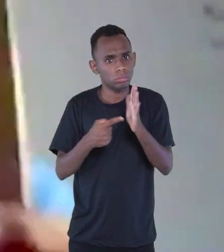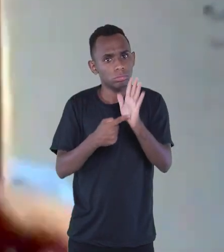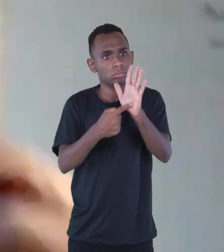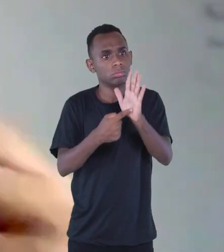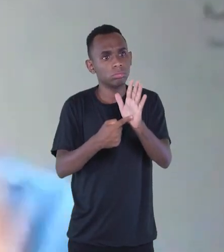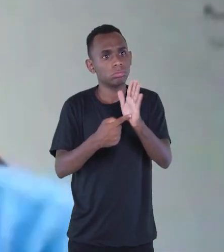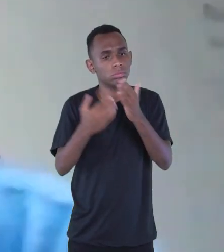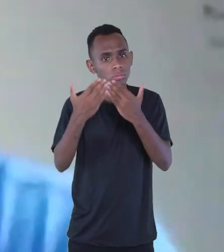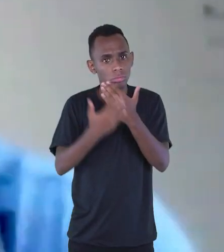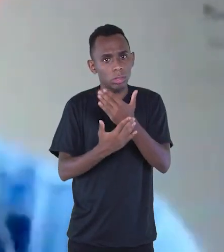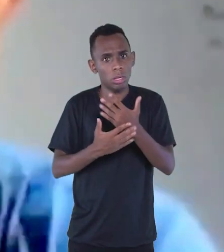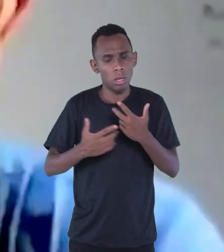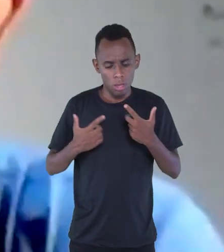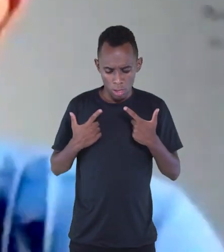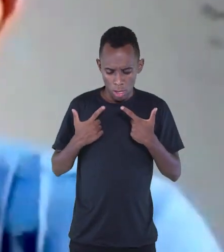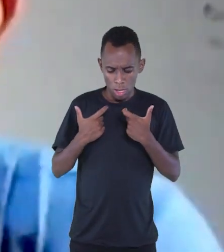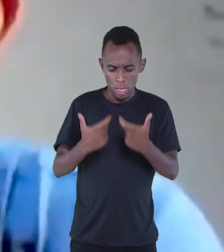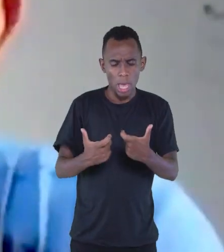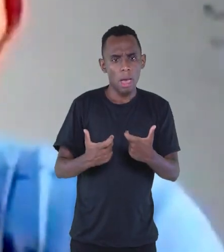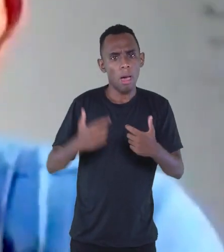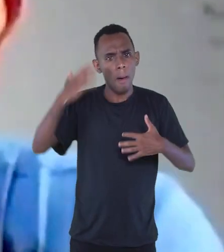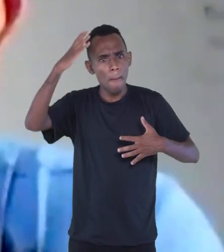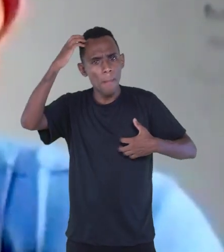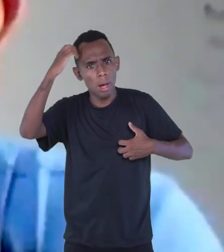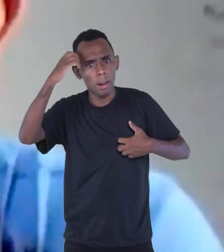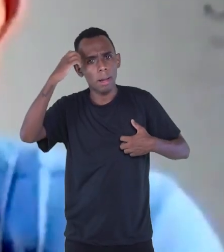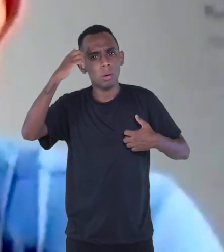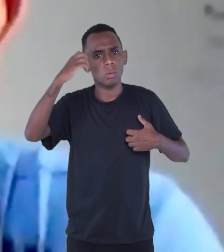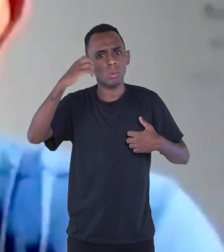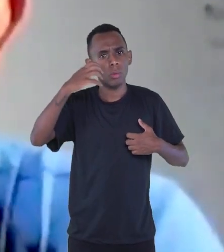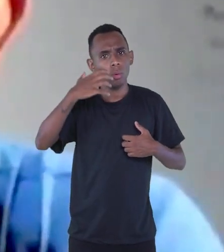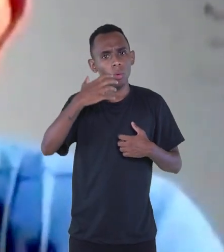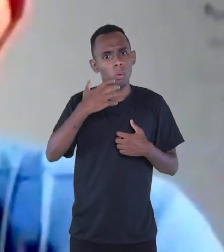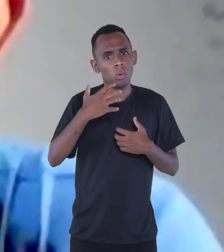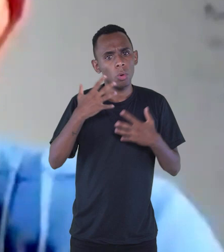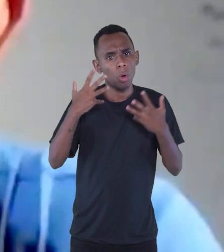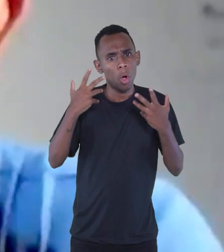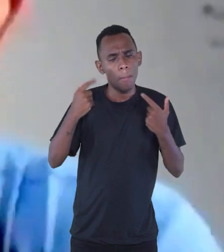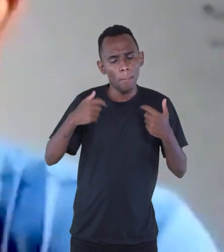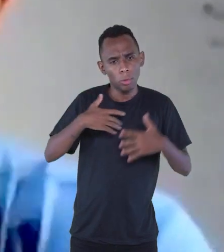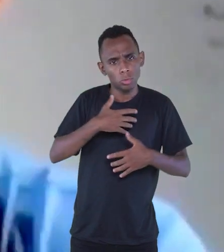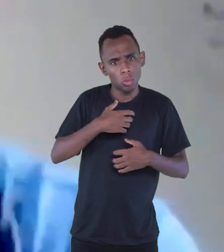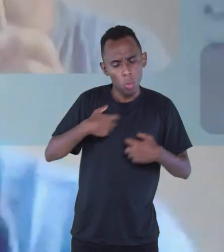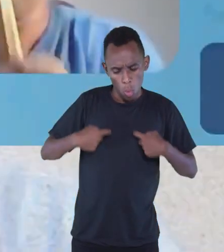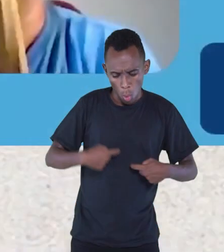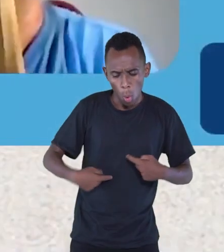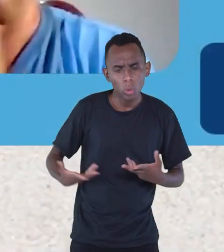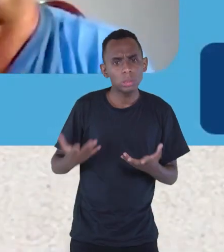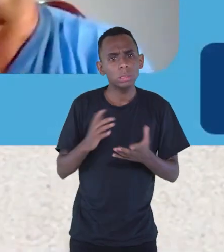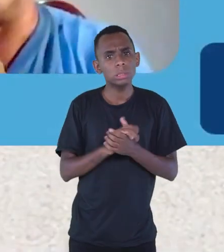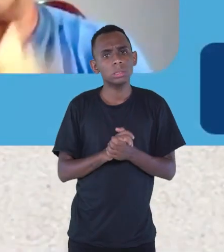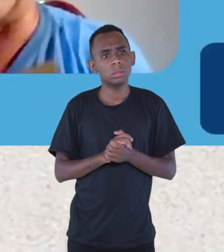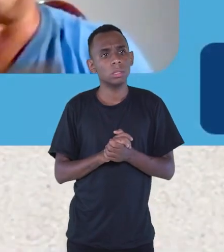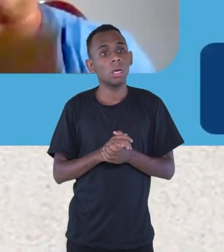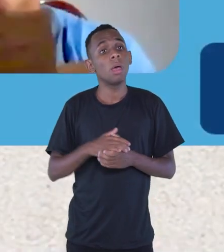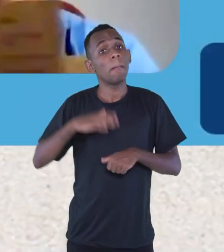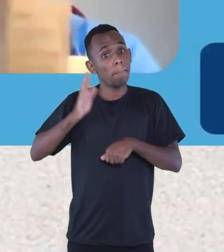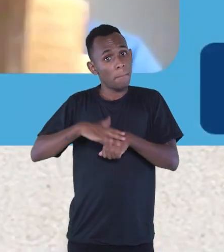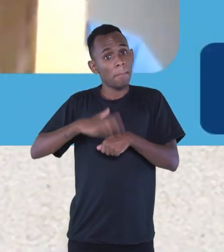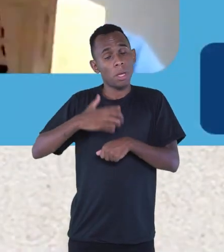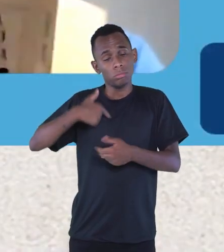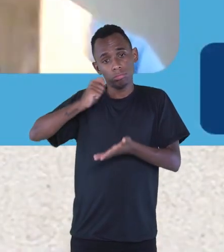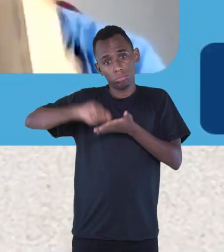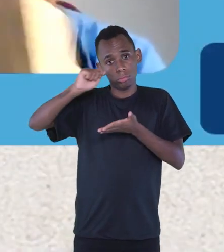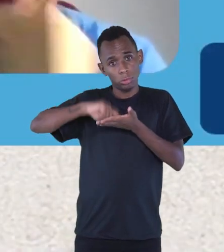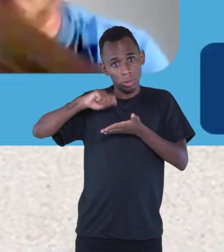A Guerra do Macaco com a Onça, que é uma... de sua autoria? De minha autoria. Aqui